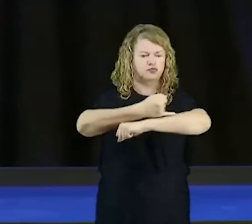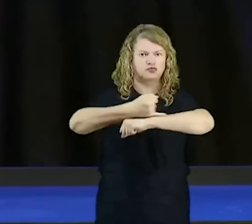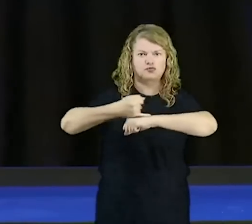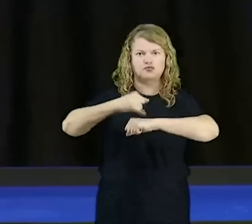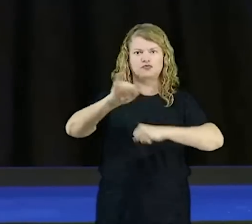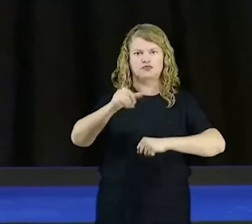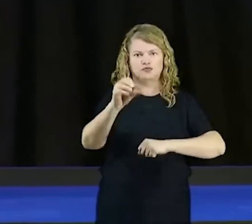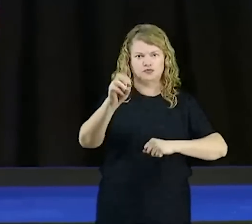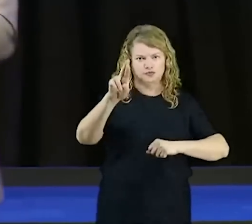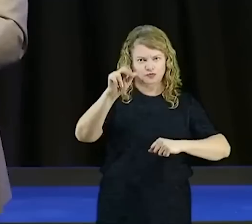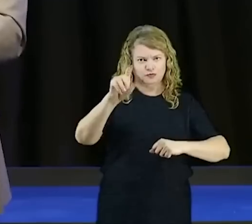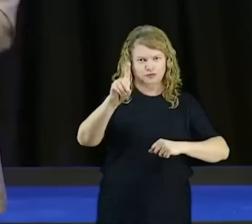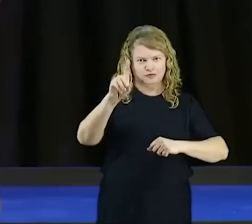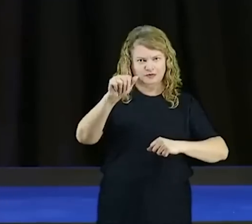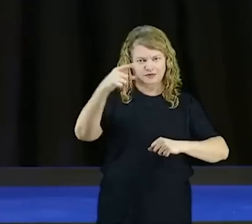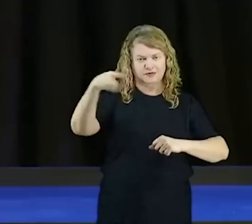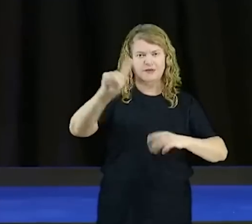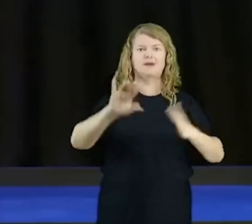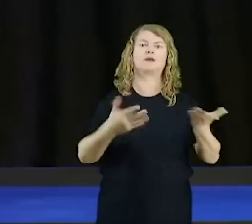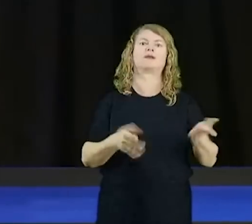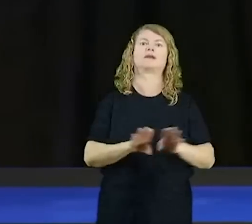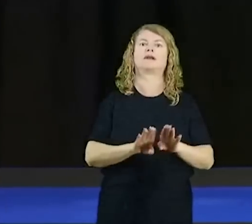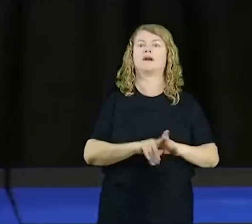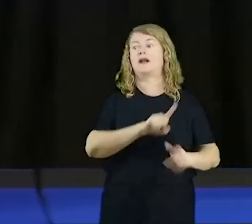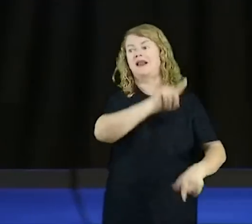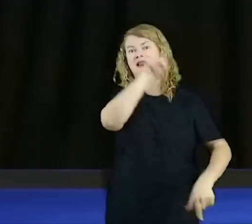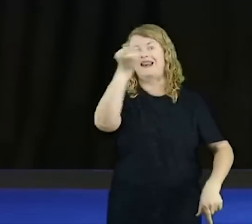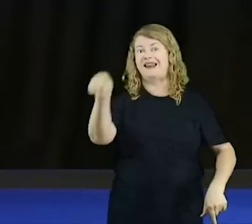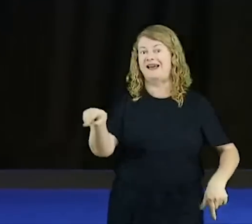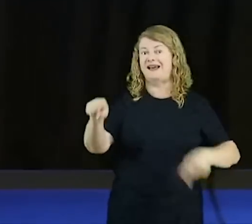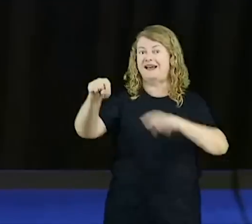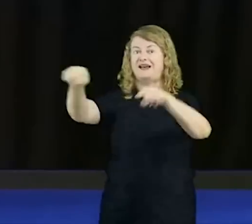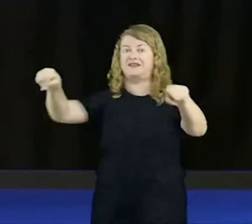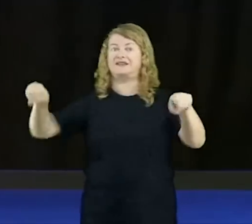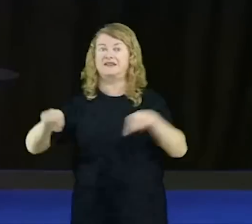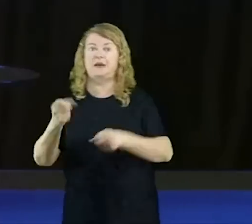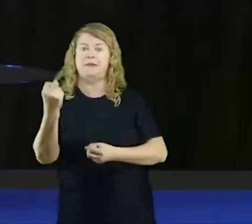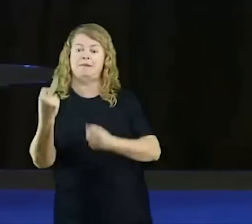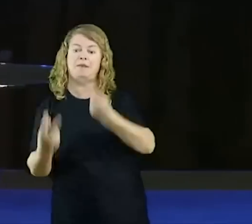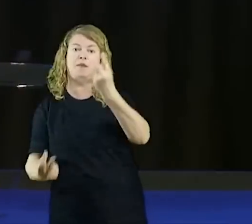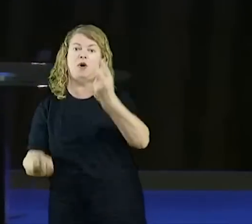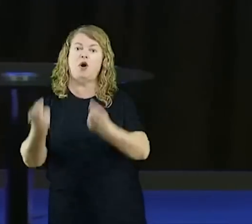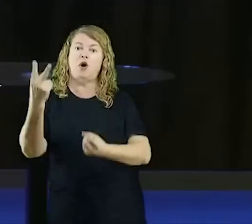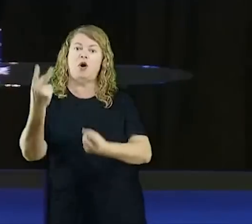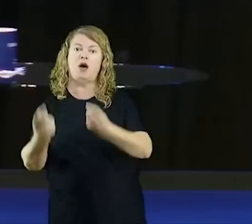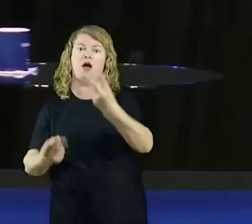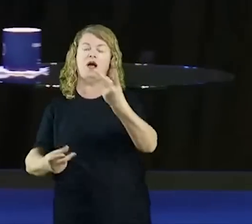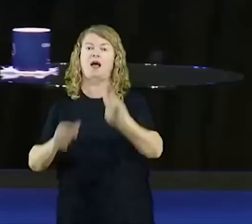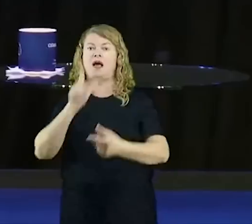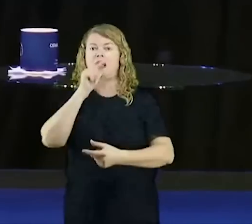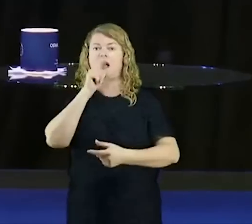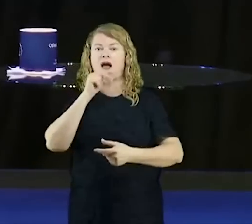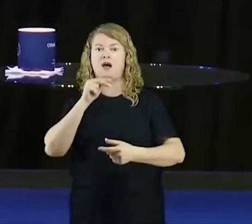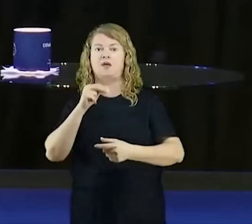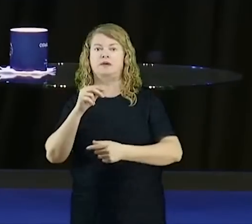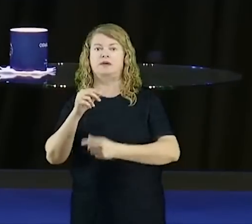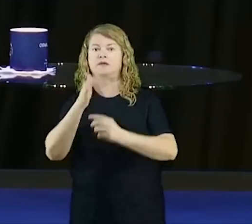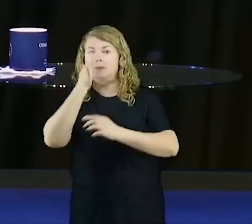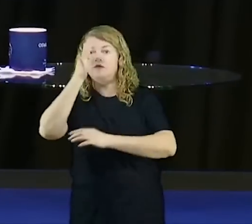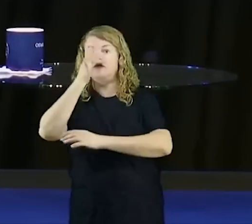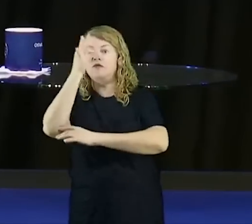batizada com sangue, com pétala de rosa, com pipoca, com água de sereno, com água de marafo, com